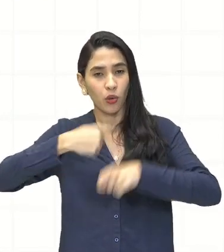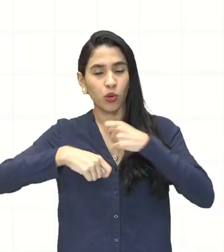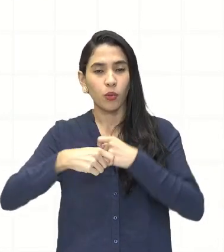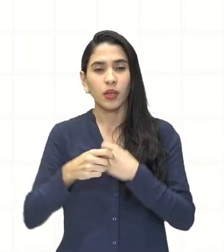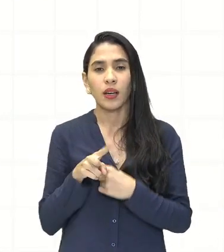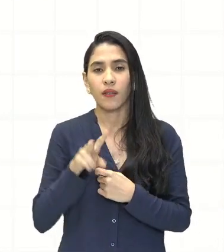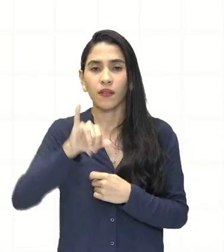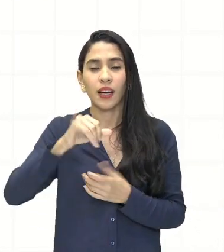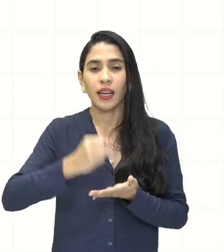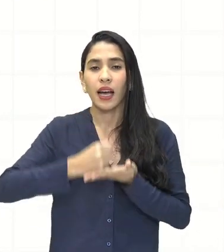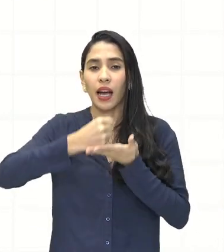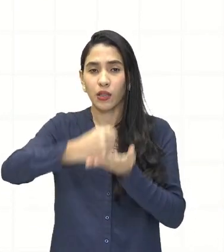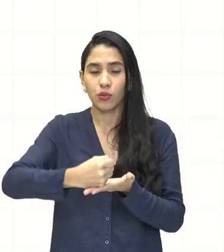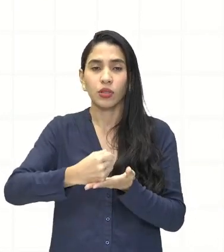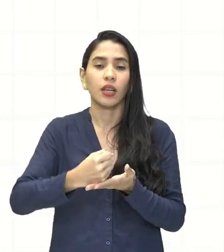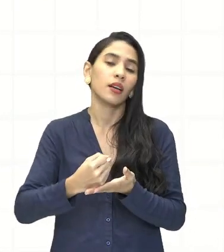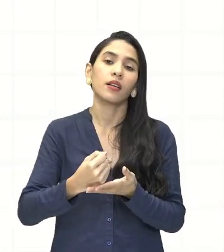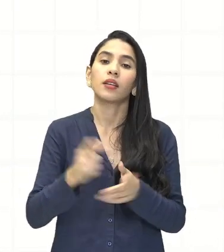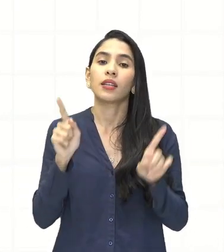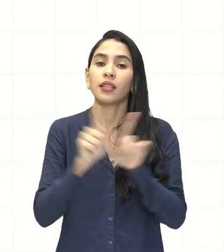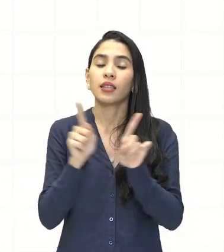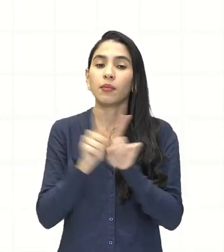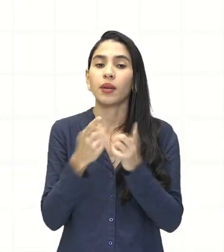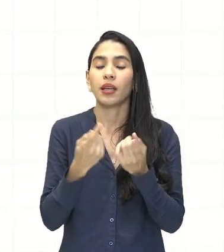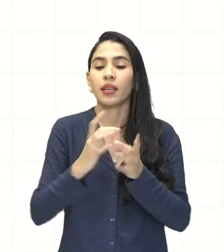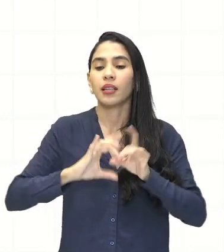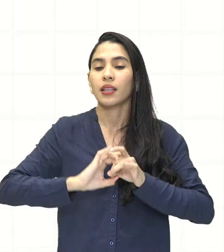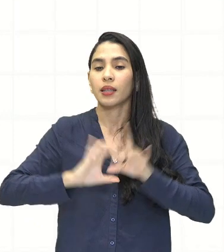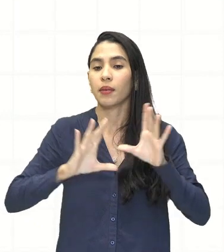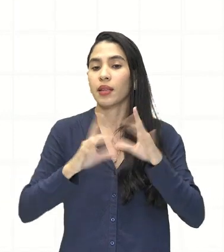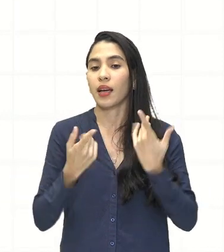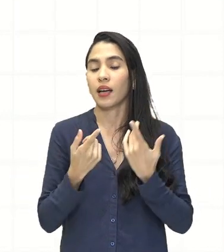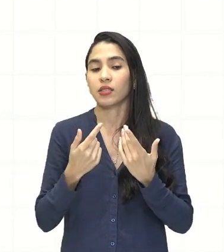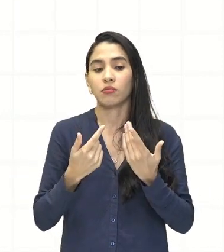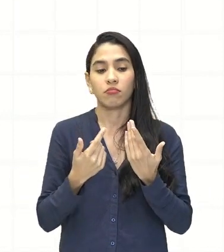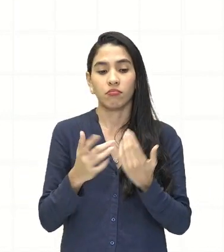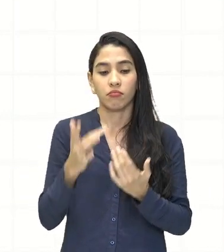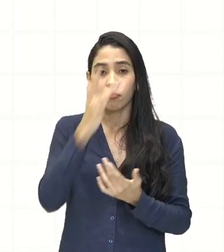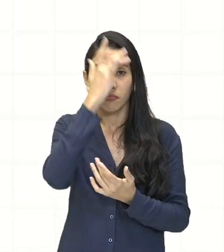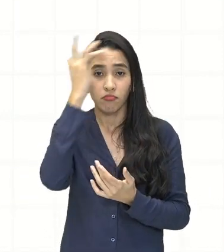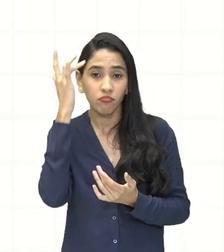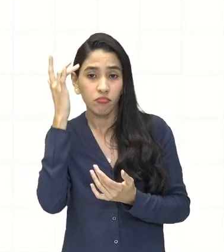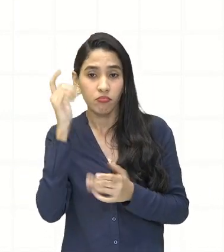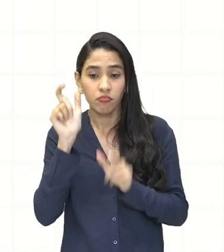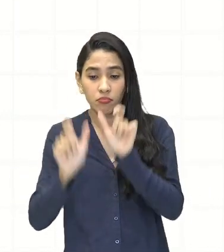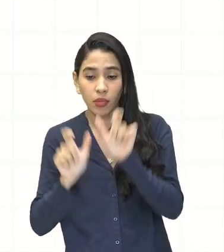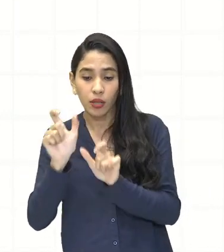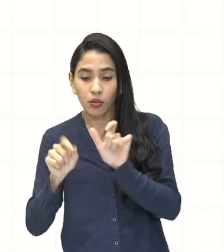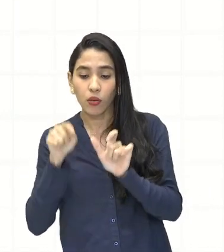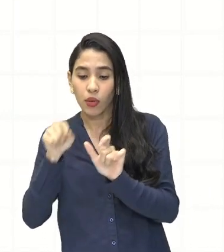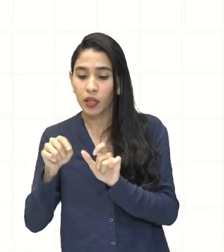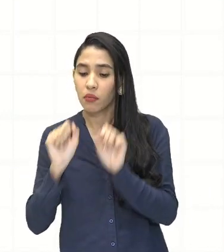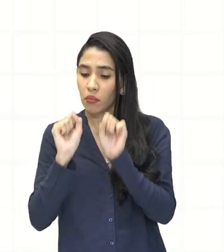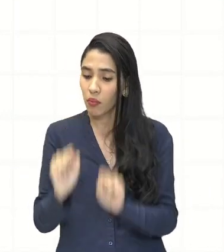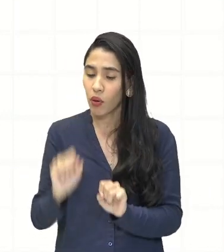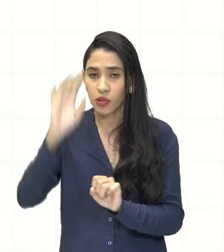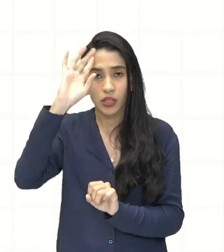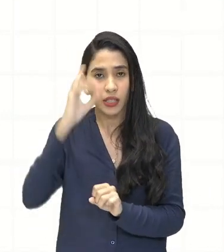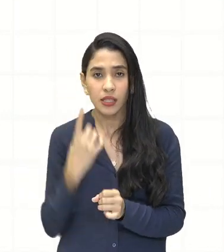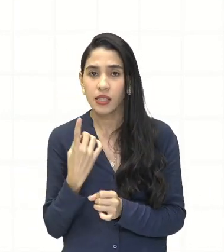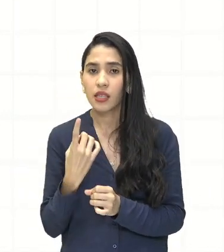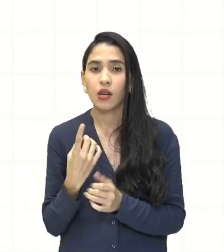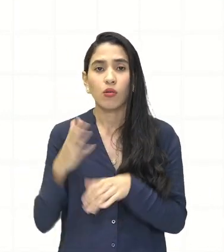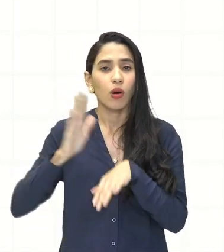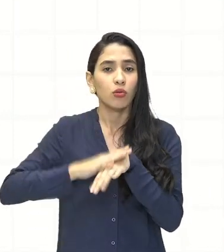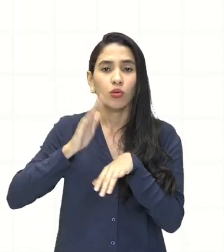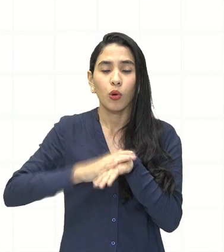expressão e também uma certa liberdade mesmo das pessoas envolvidas no comércio de tomar decisões para